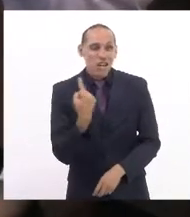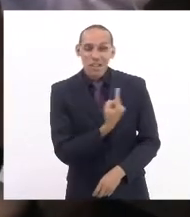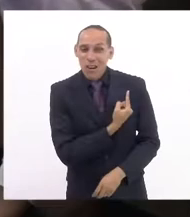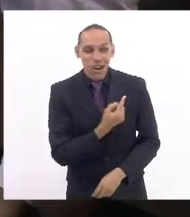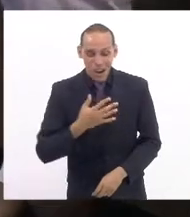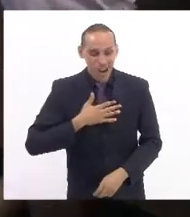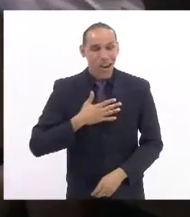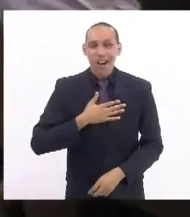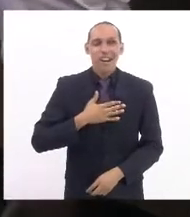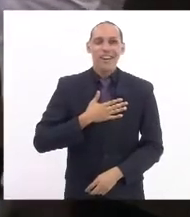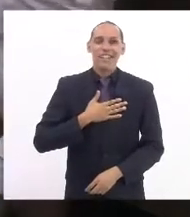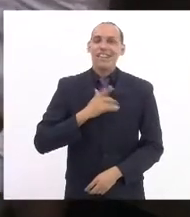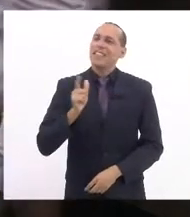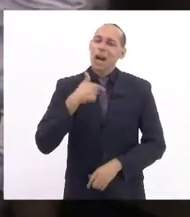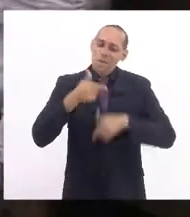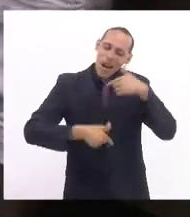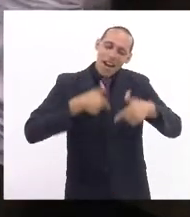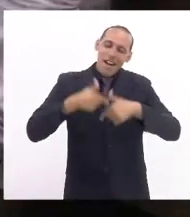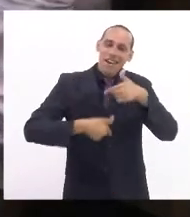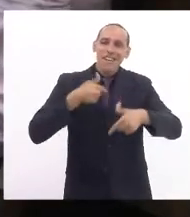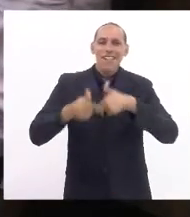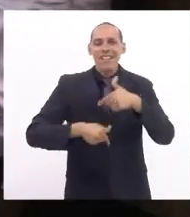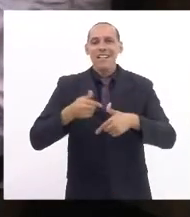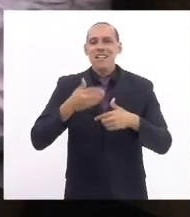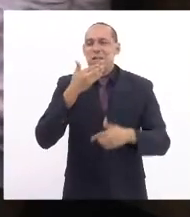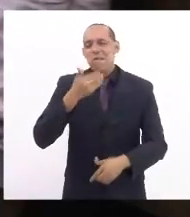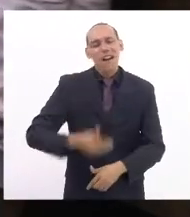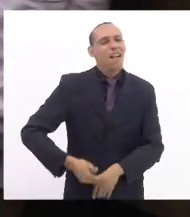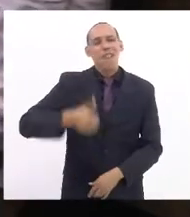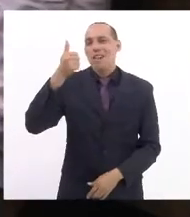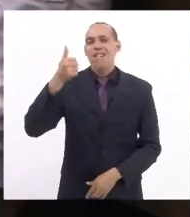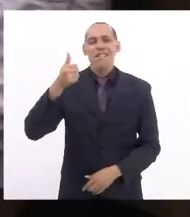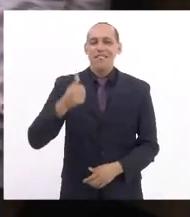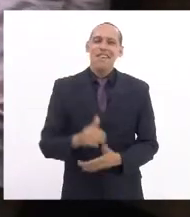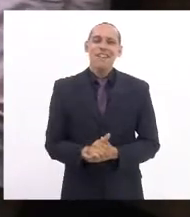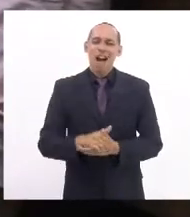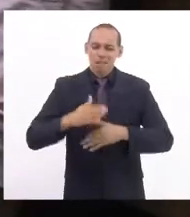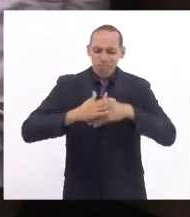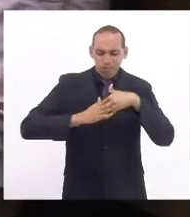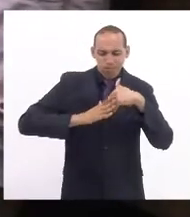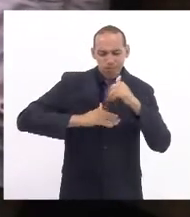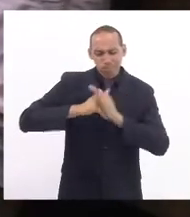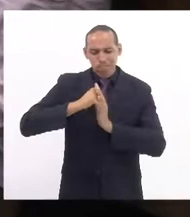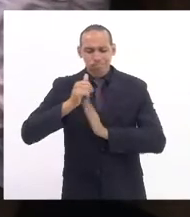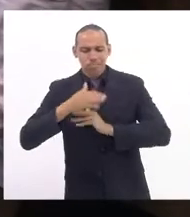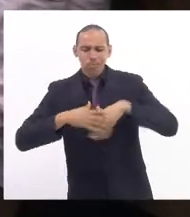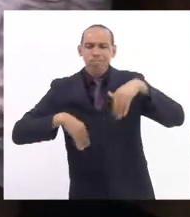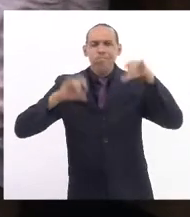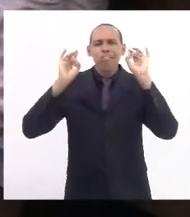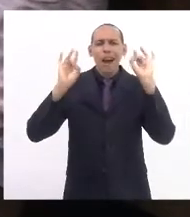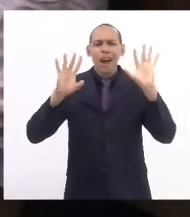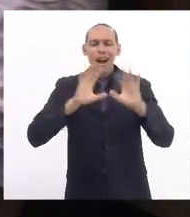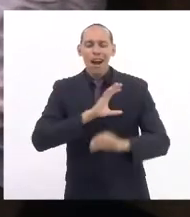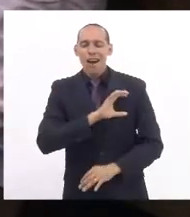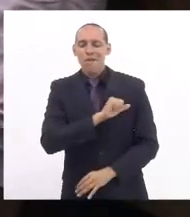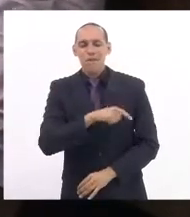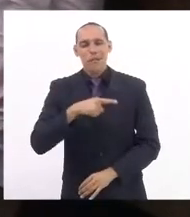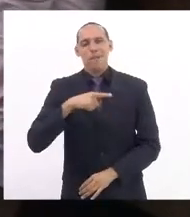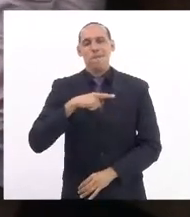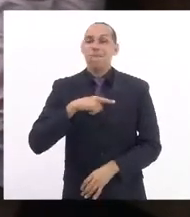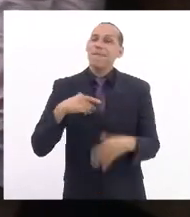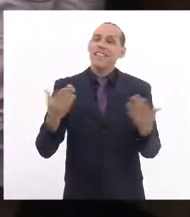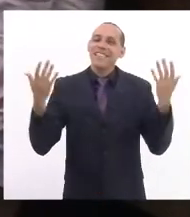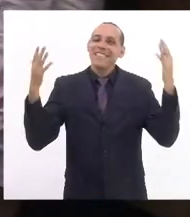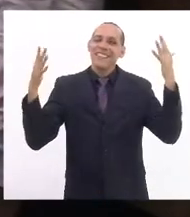fazemos o nosso trabalho da melhor forma possível, com competência, com excelência e com amor. Então o meu